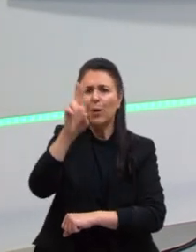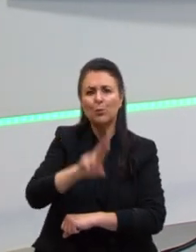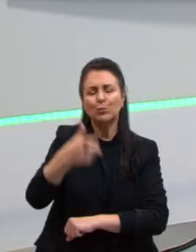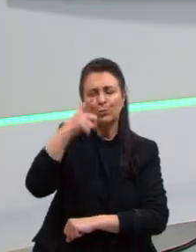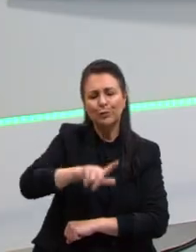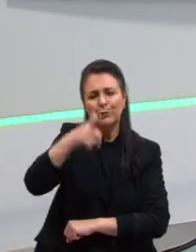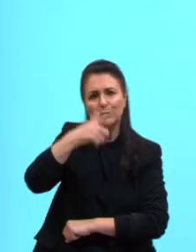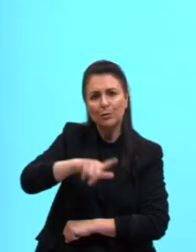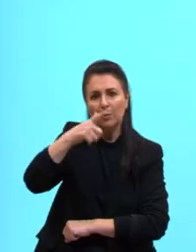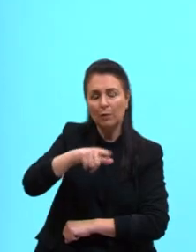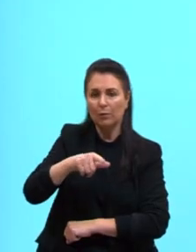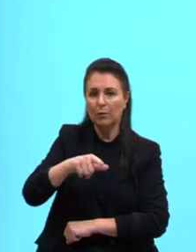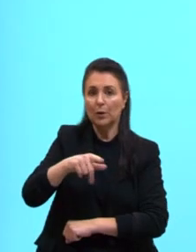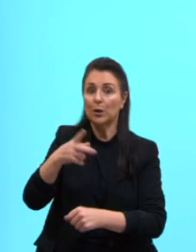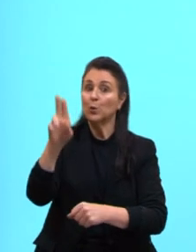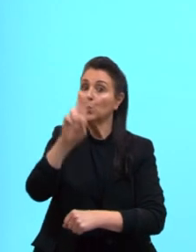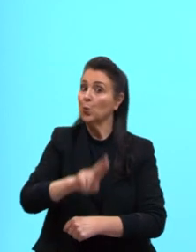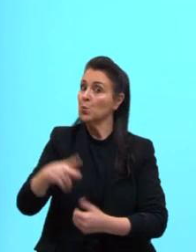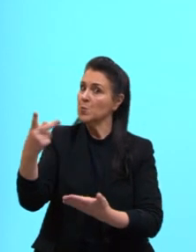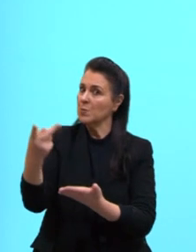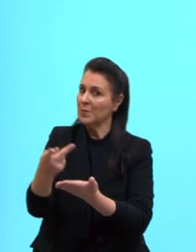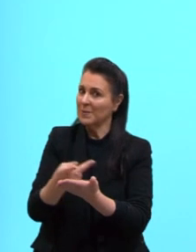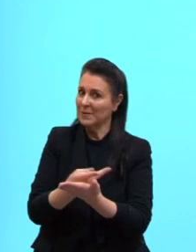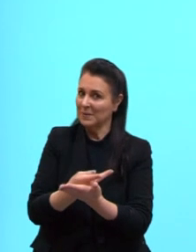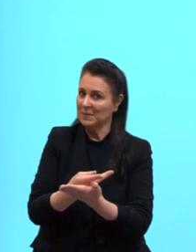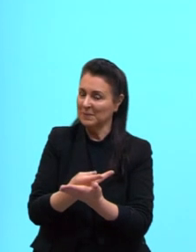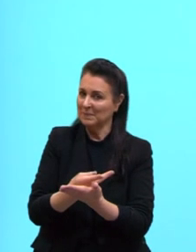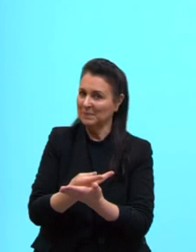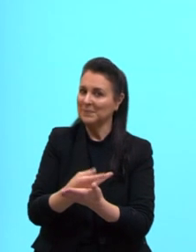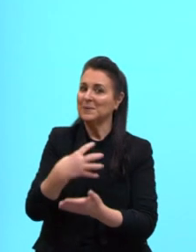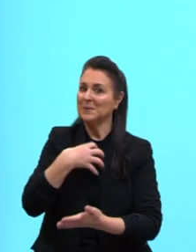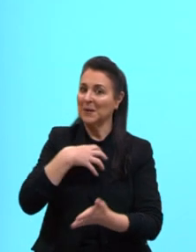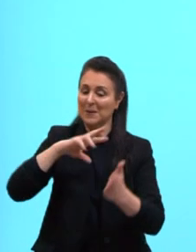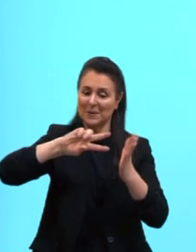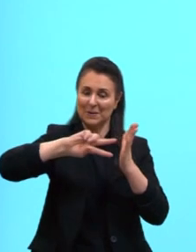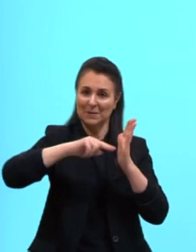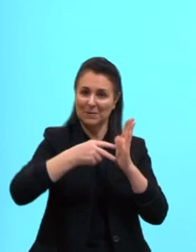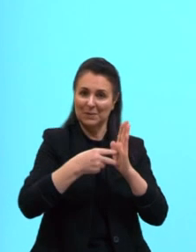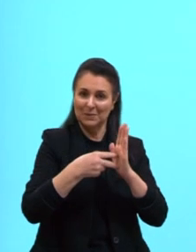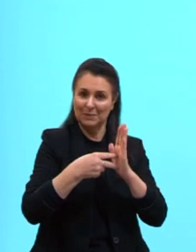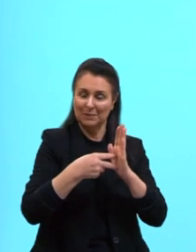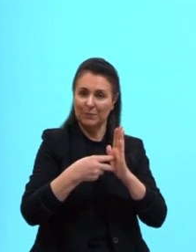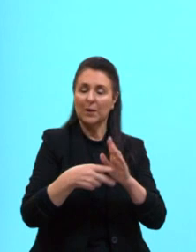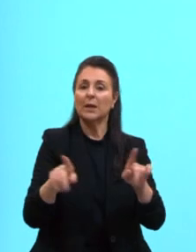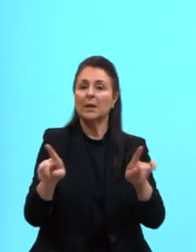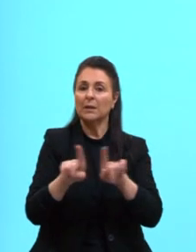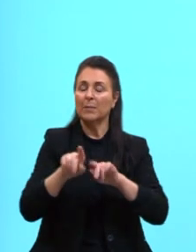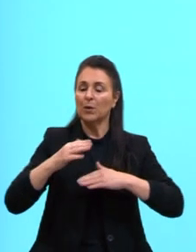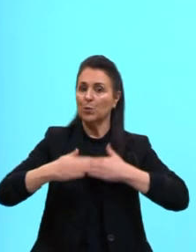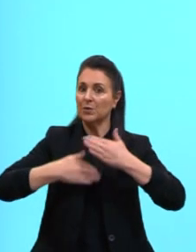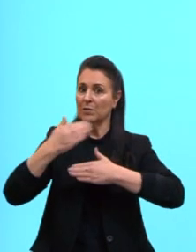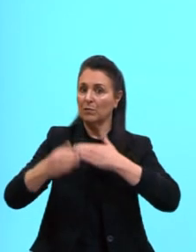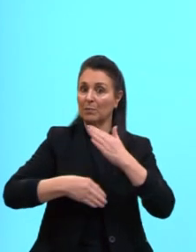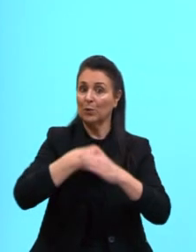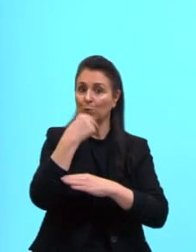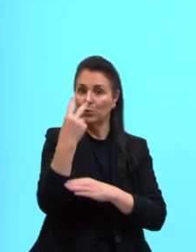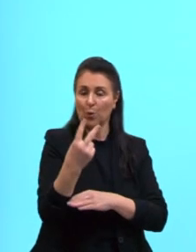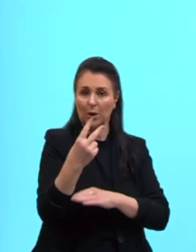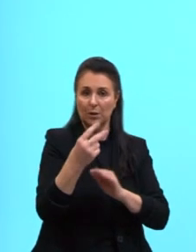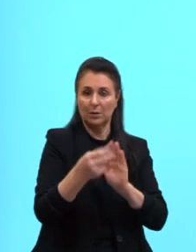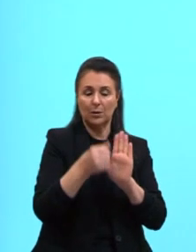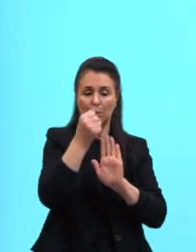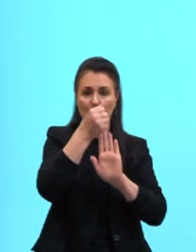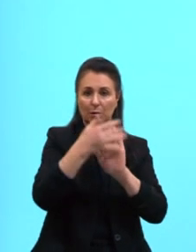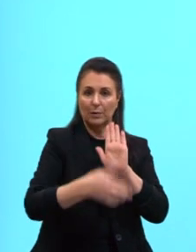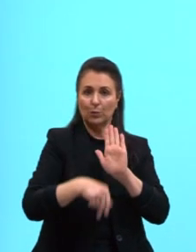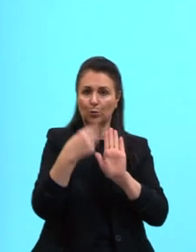inadequação semântica. além disso, desenvolvimento 2, a falta